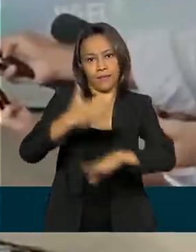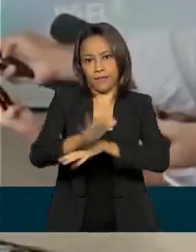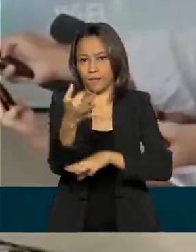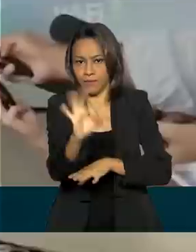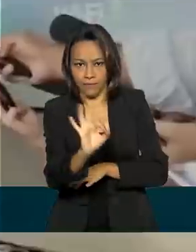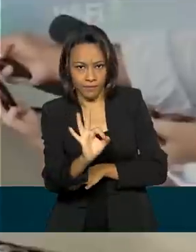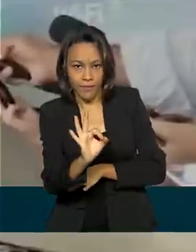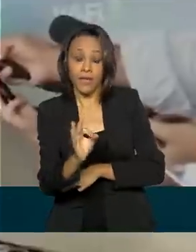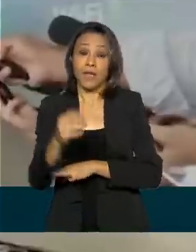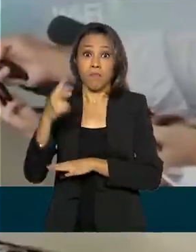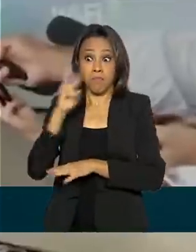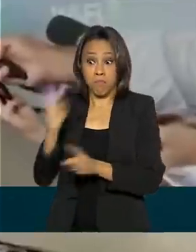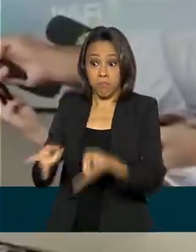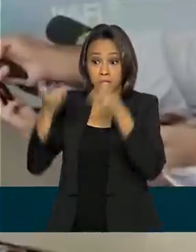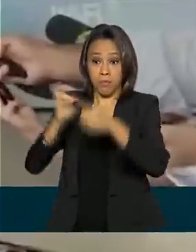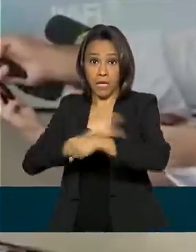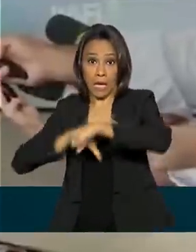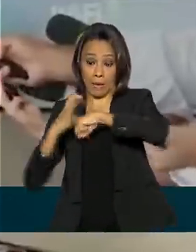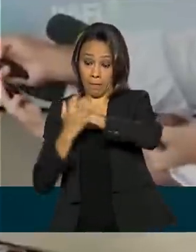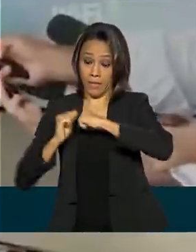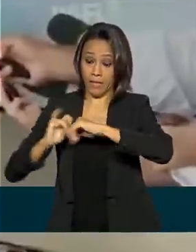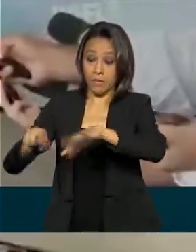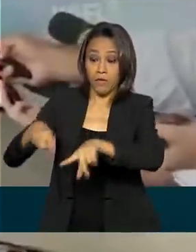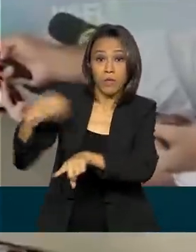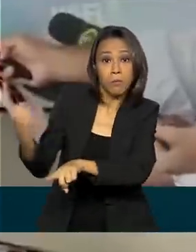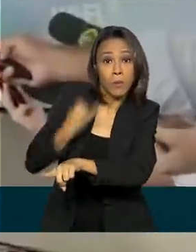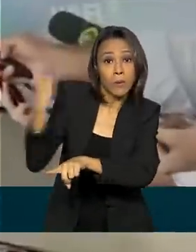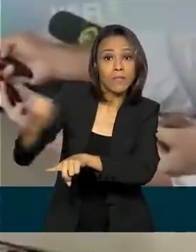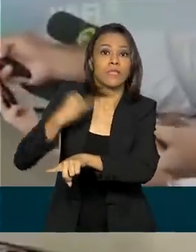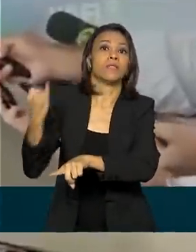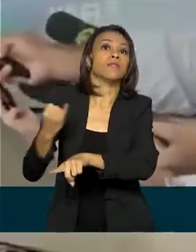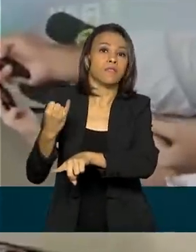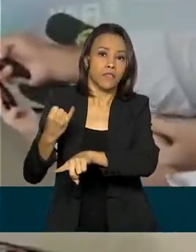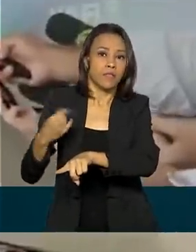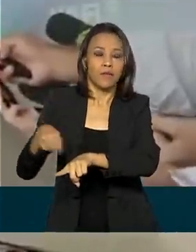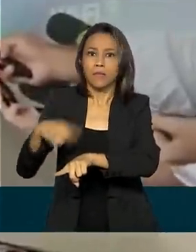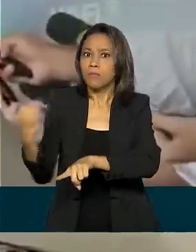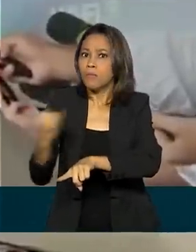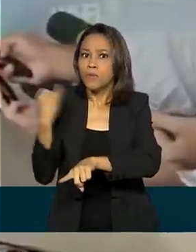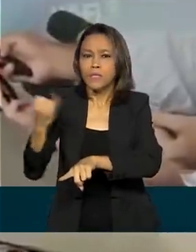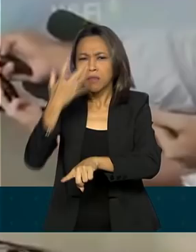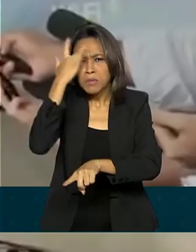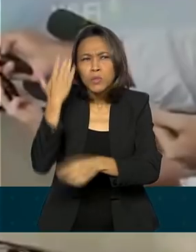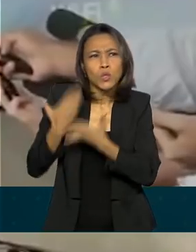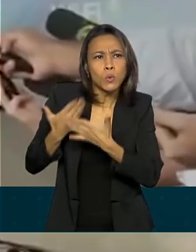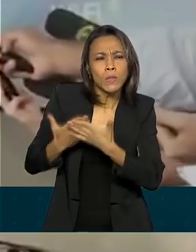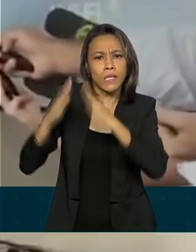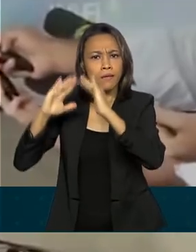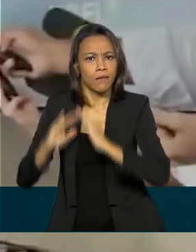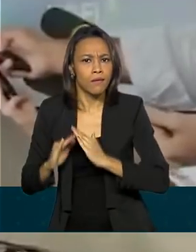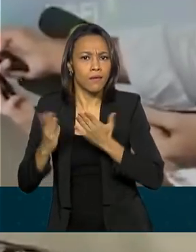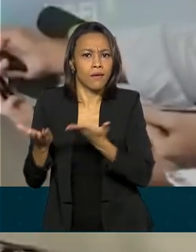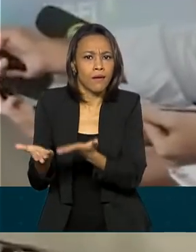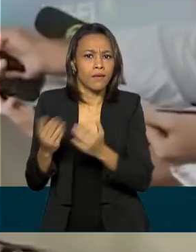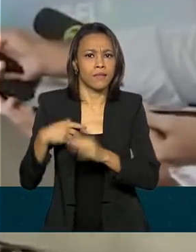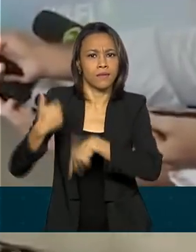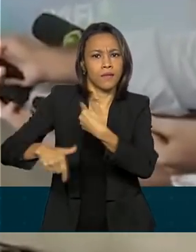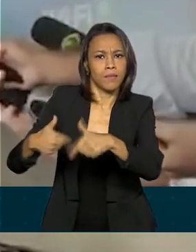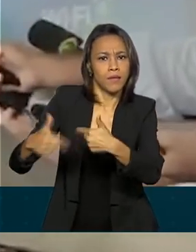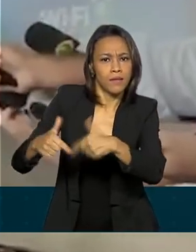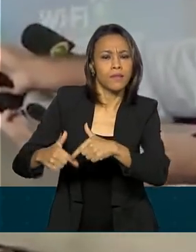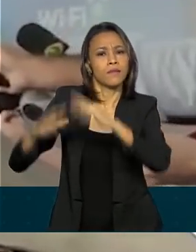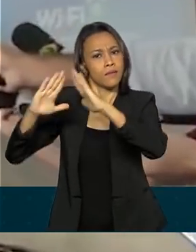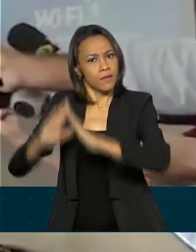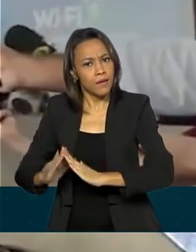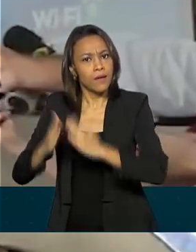importância que a internet tem, virou um serviço essencial para o Brasil. As pessoas estudando de casa, trabalhando de